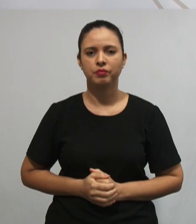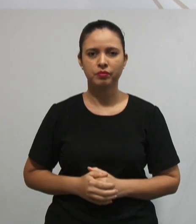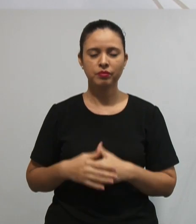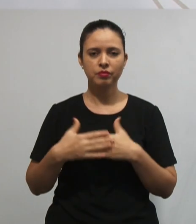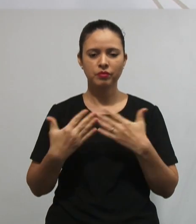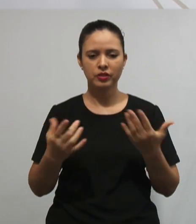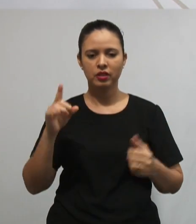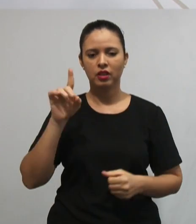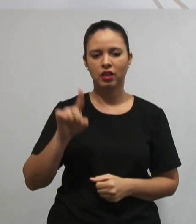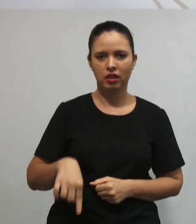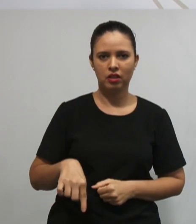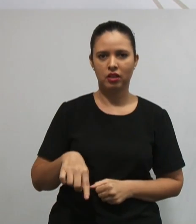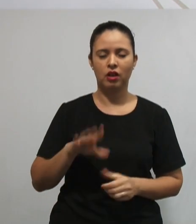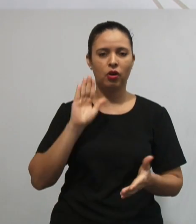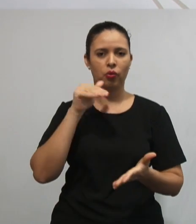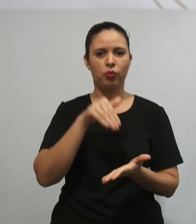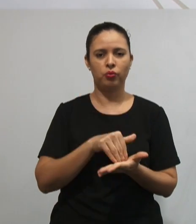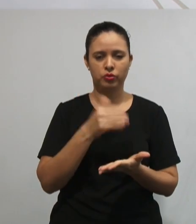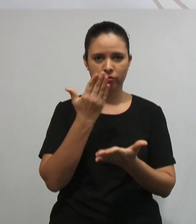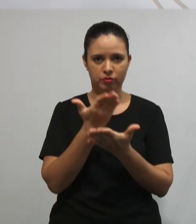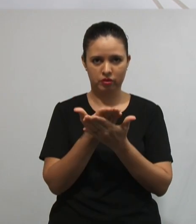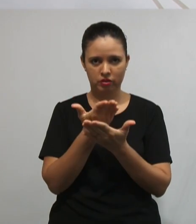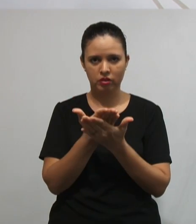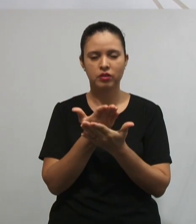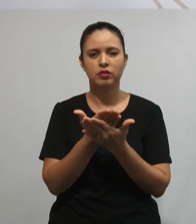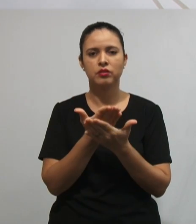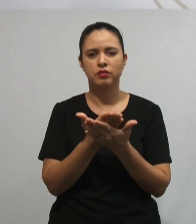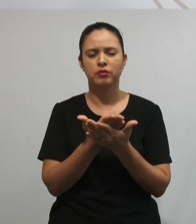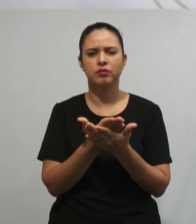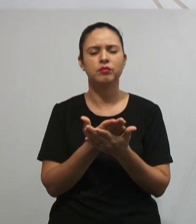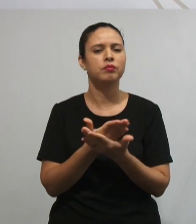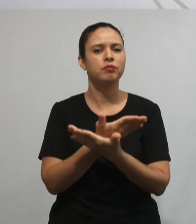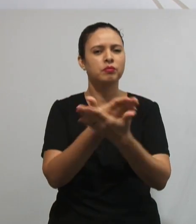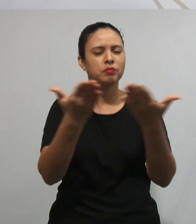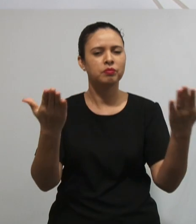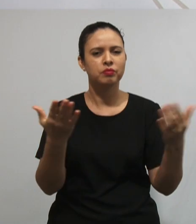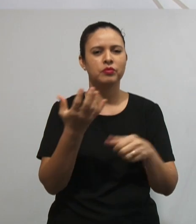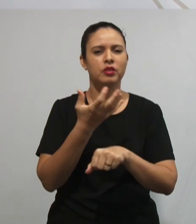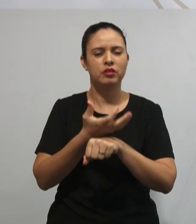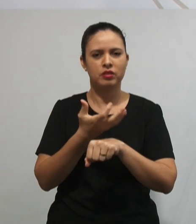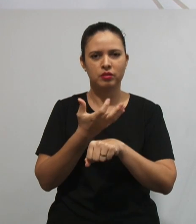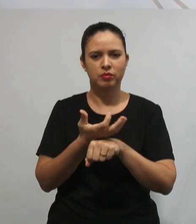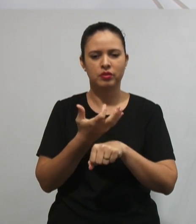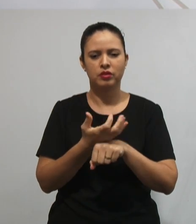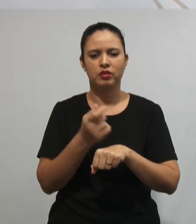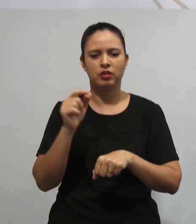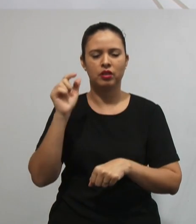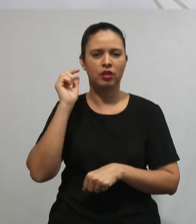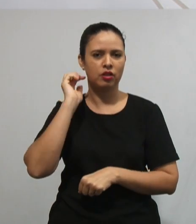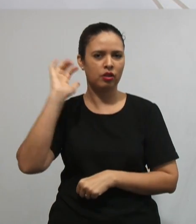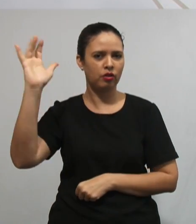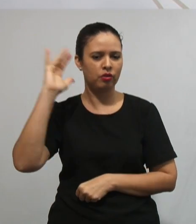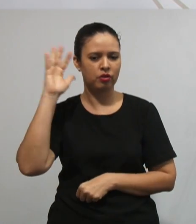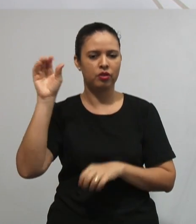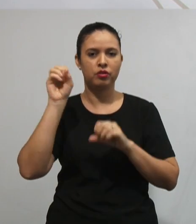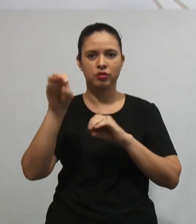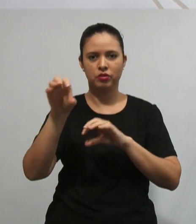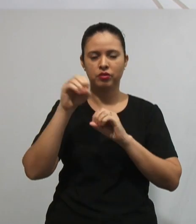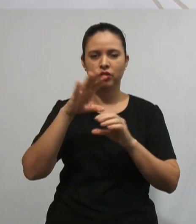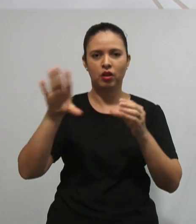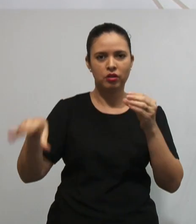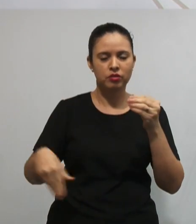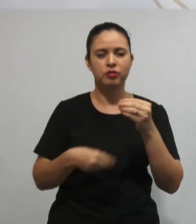Esta foi a nossa última aula, Eu espero que a disciplina, Teorias educacionais, Tenha